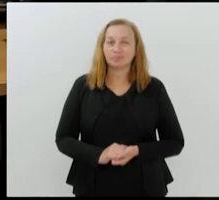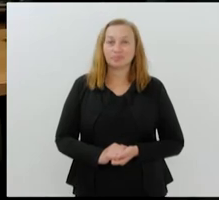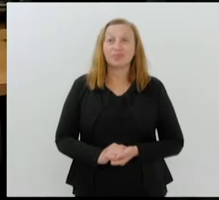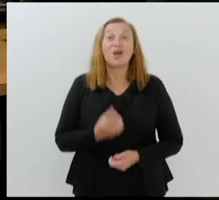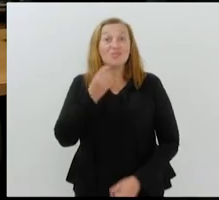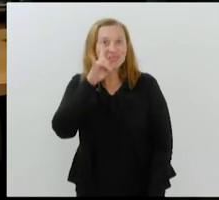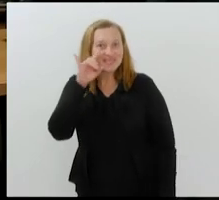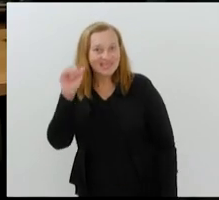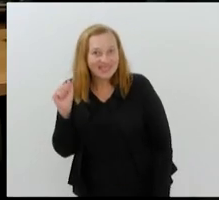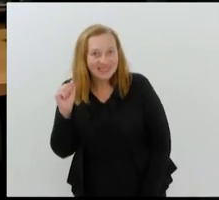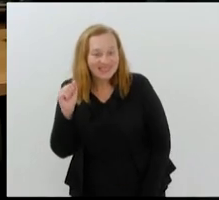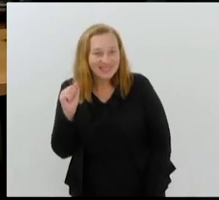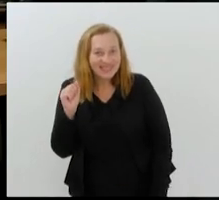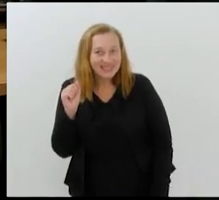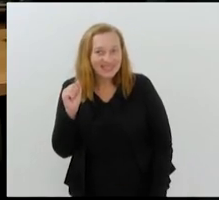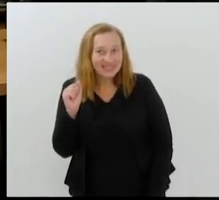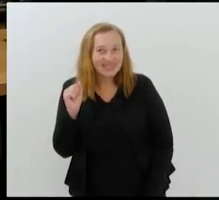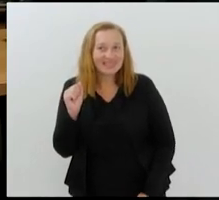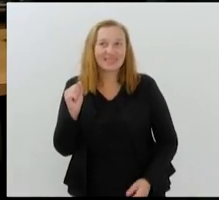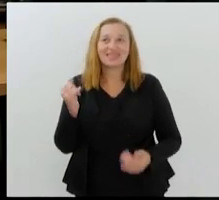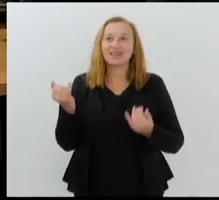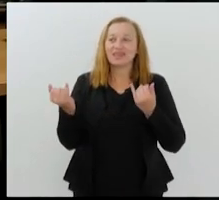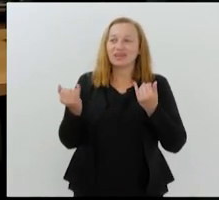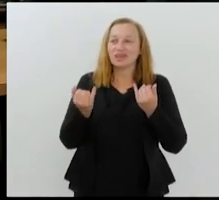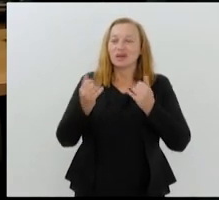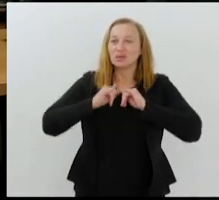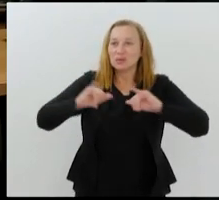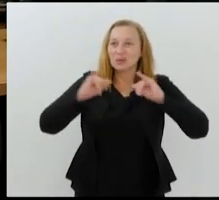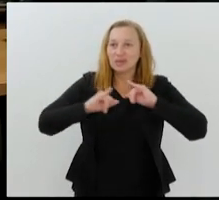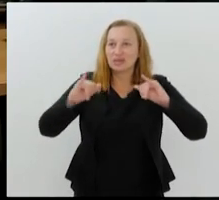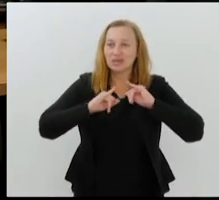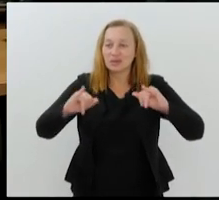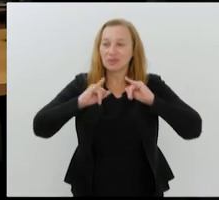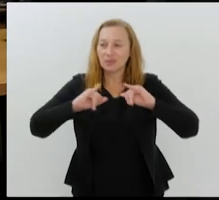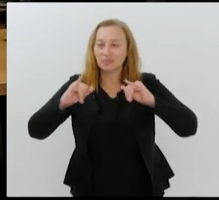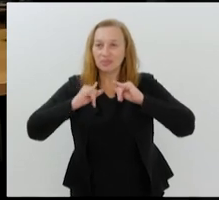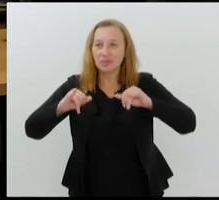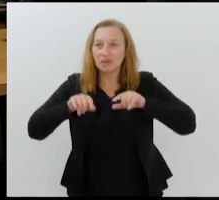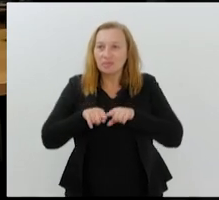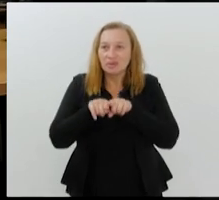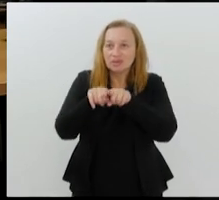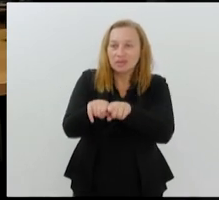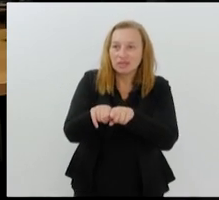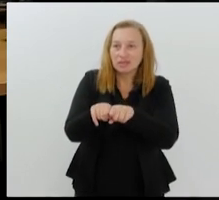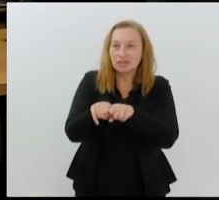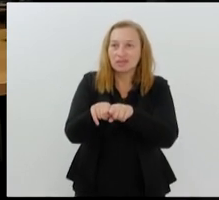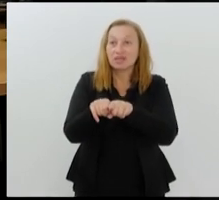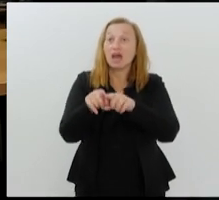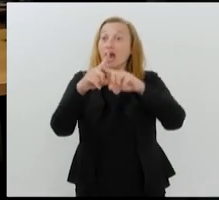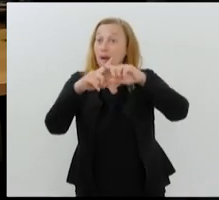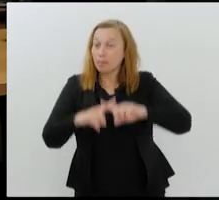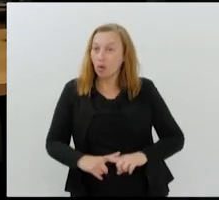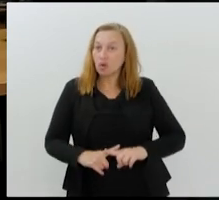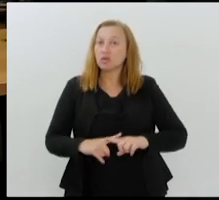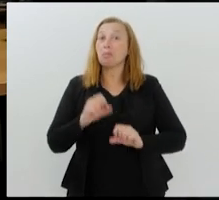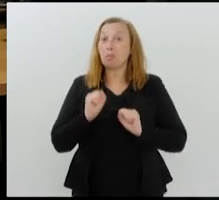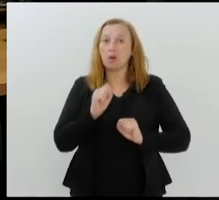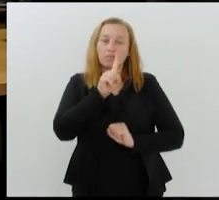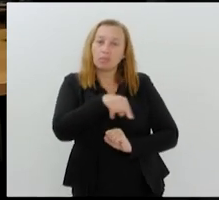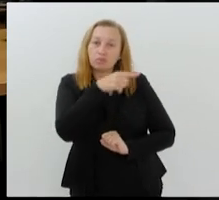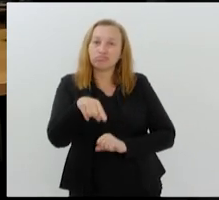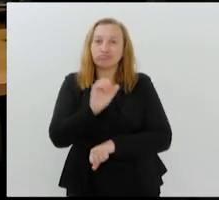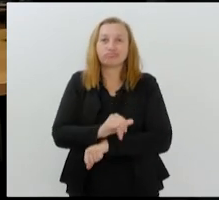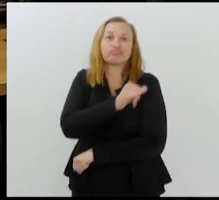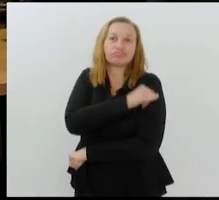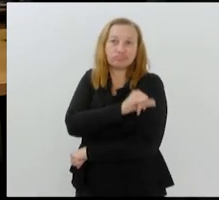Bom Dia. A publicidade e o patrocínio de empresas de apostas em modalidades esportivas podem ser proibidos no Estado